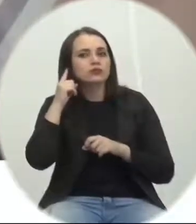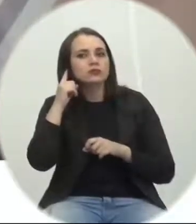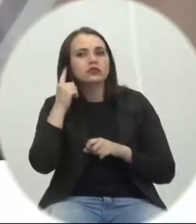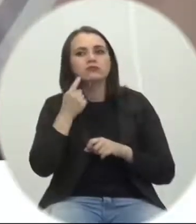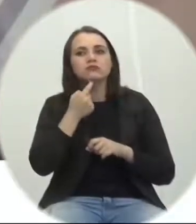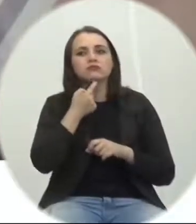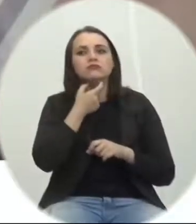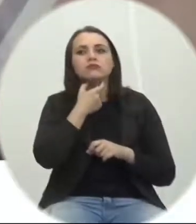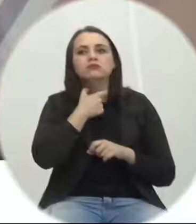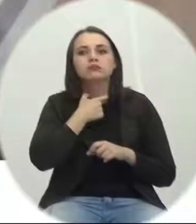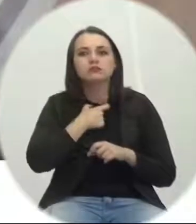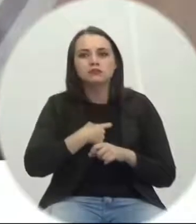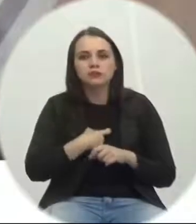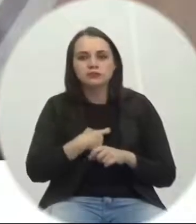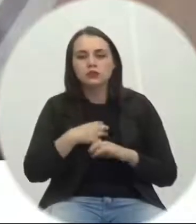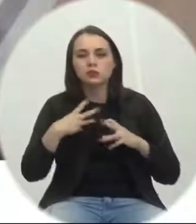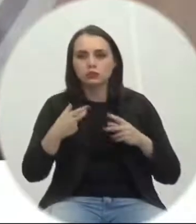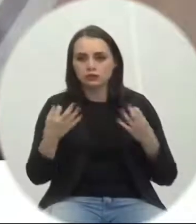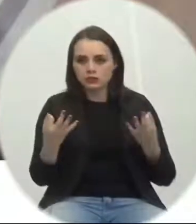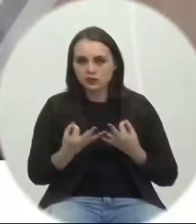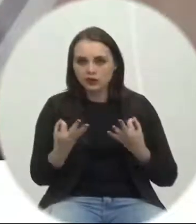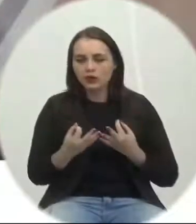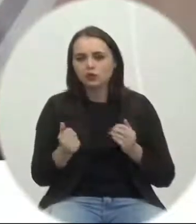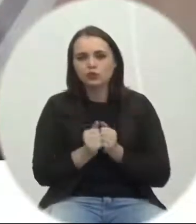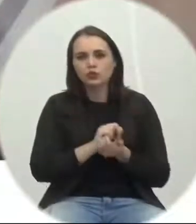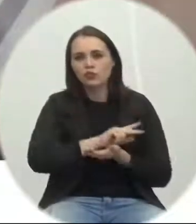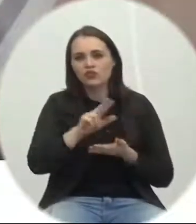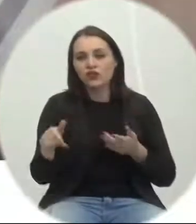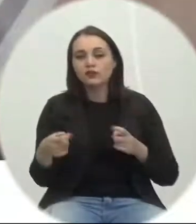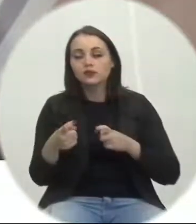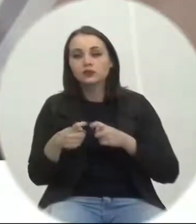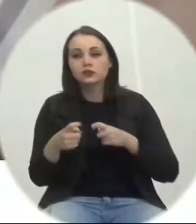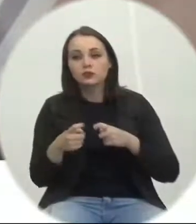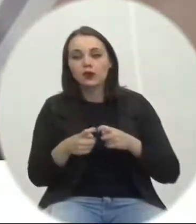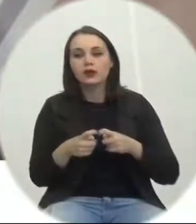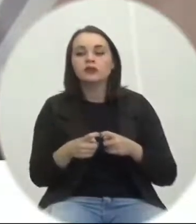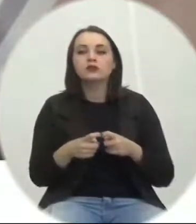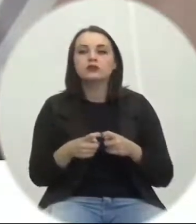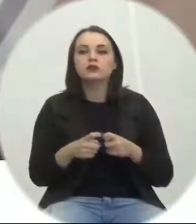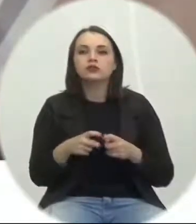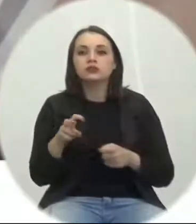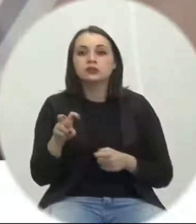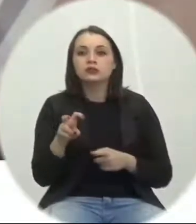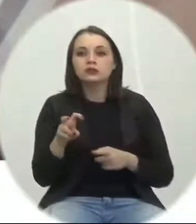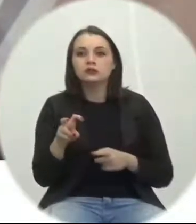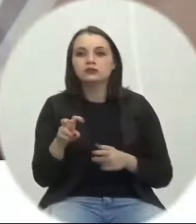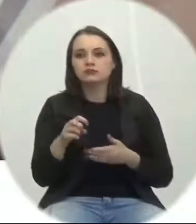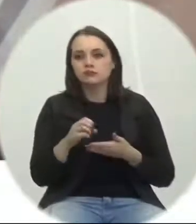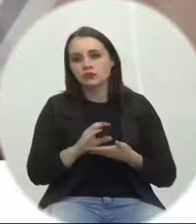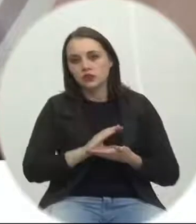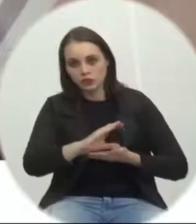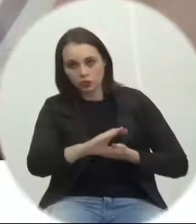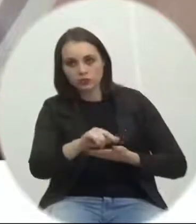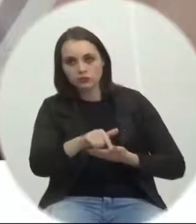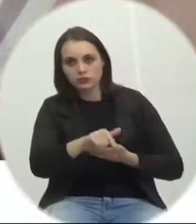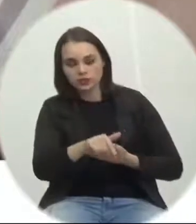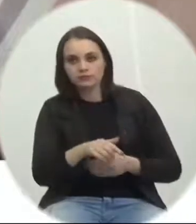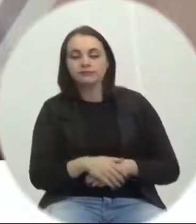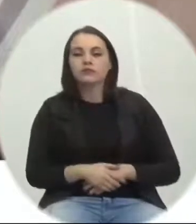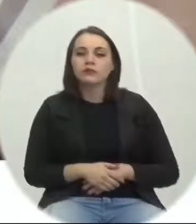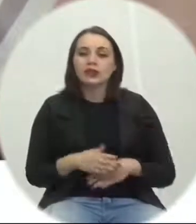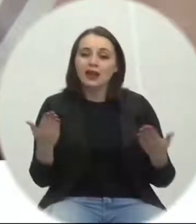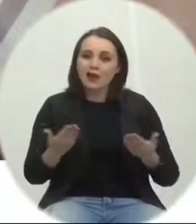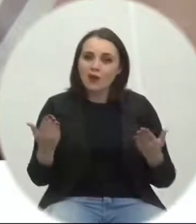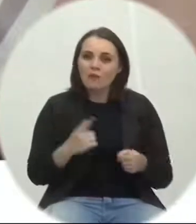está o doutor André Inocêncio, enfim, junto com outros cinco sócios. E no momento de tanta